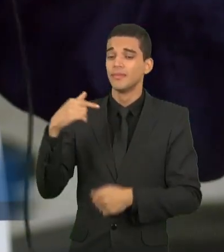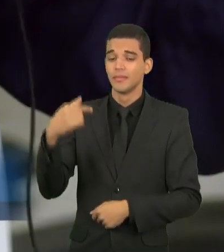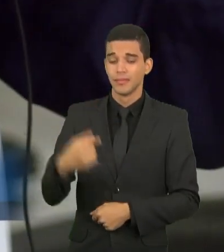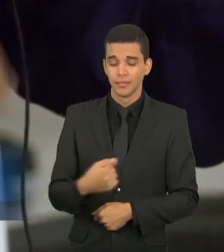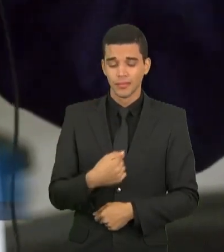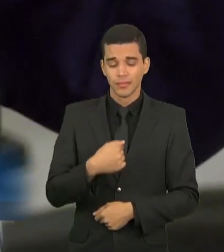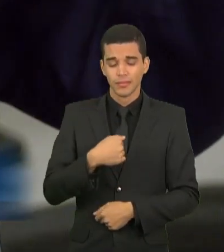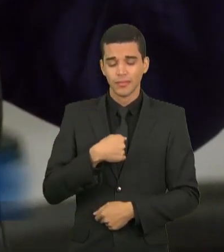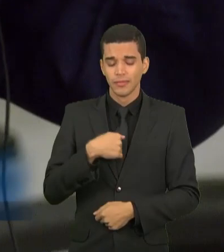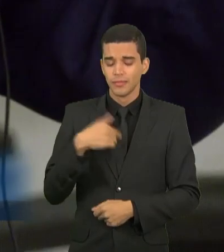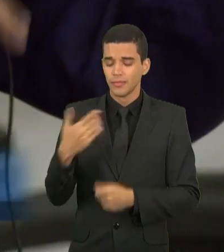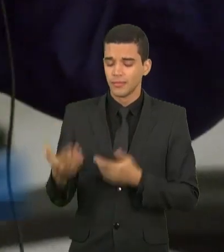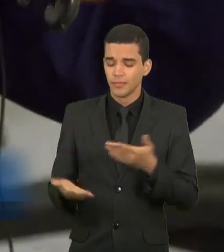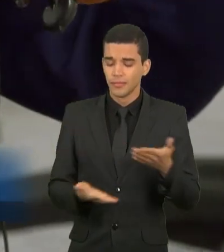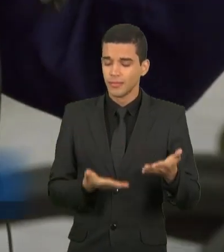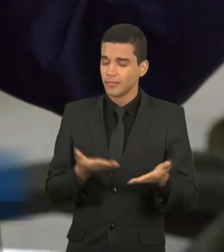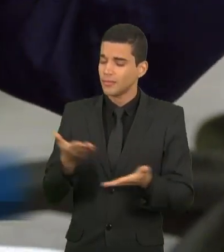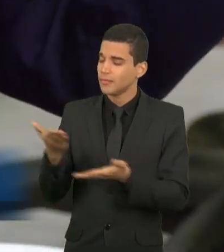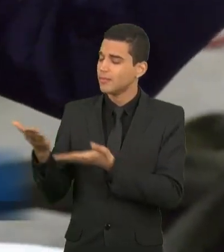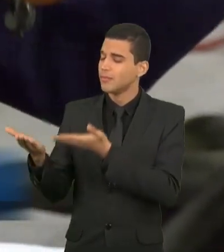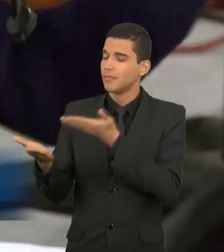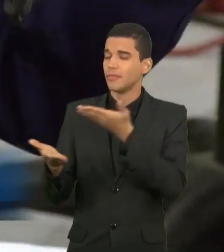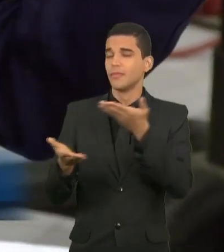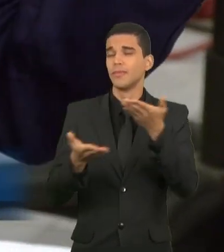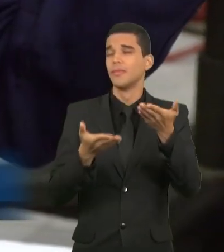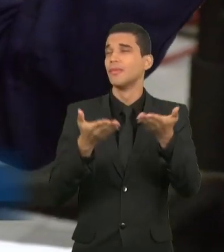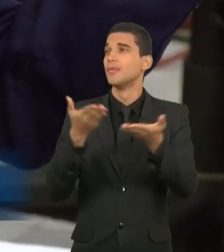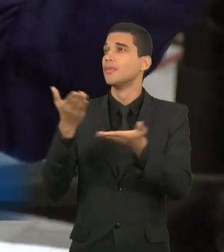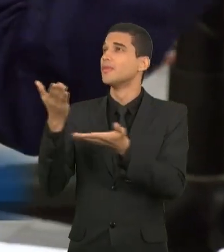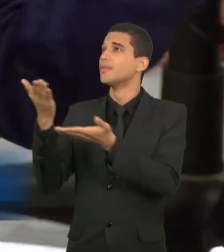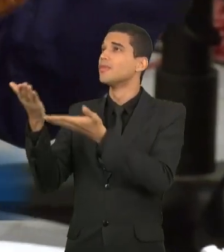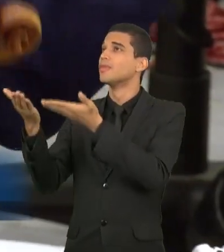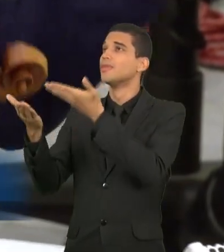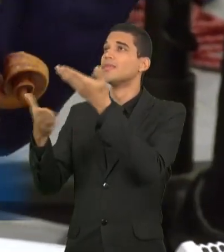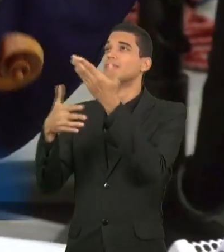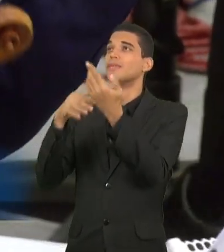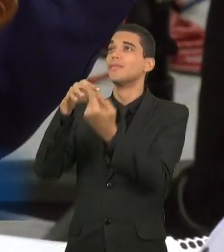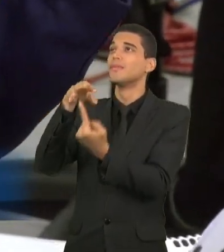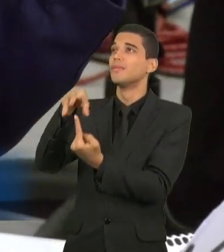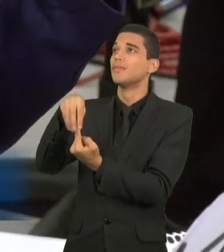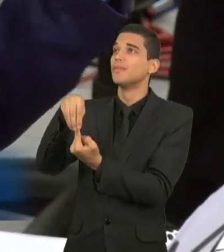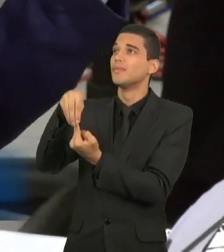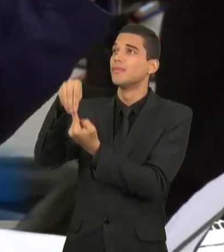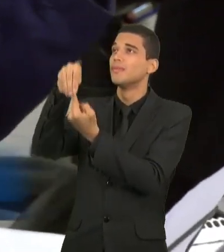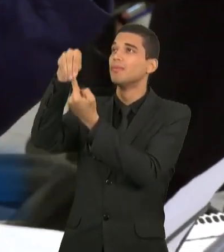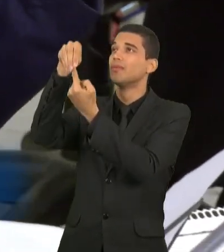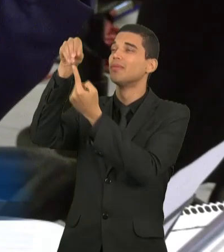exaltarei. Somente a Ele, somente a ti,